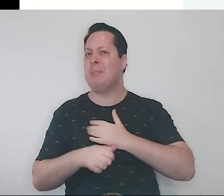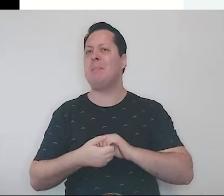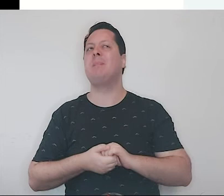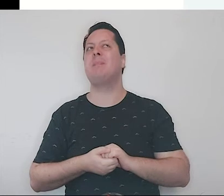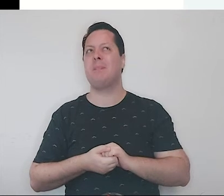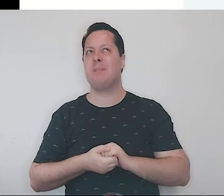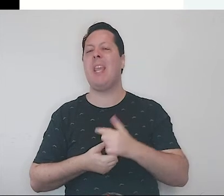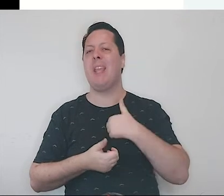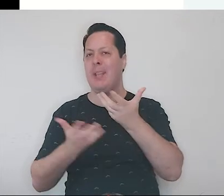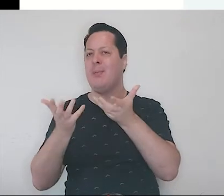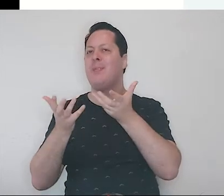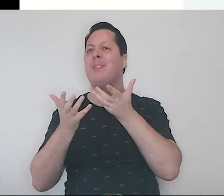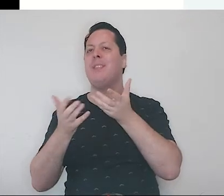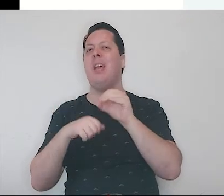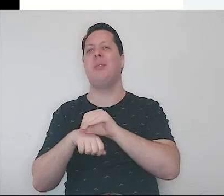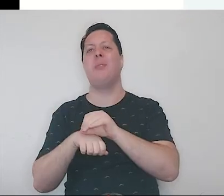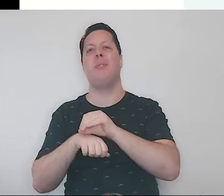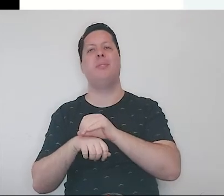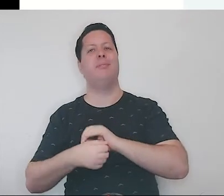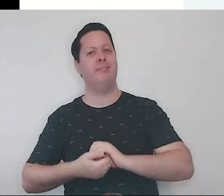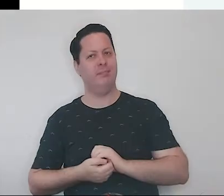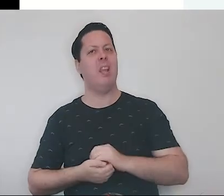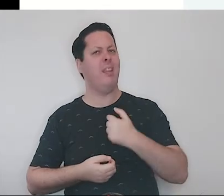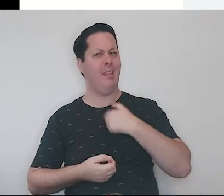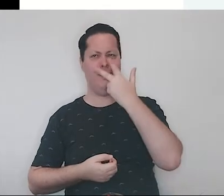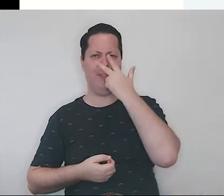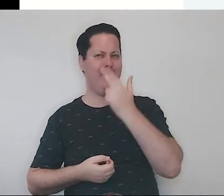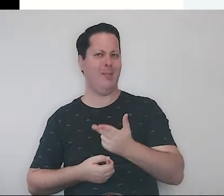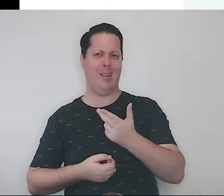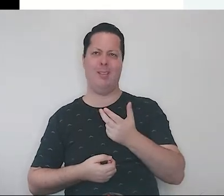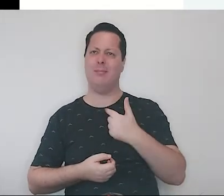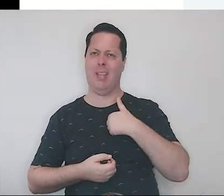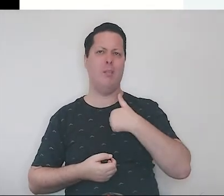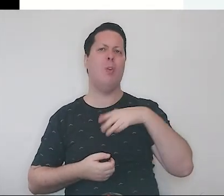Eu vou querer essas moedas. Eu vou fazer a mesma coisa.